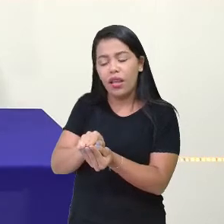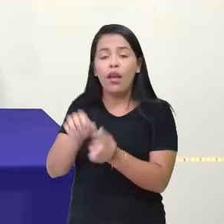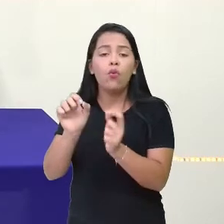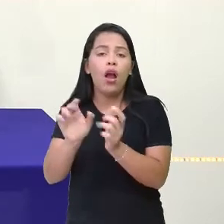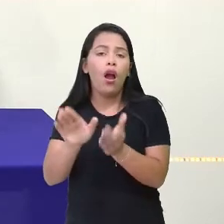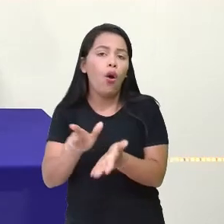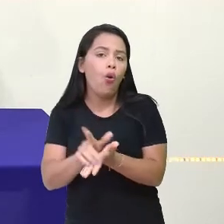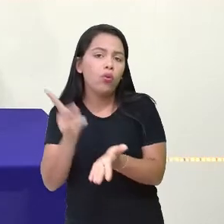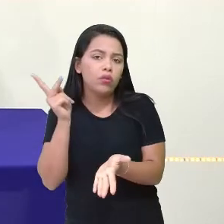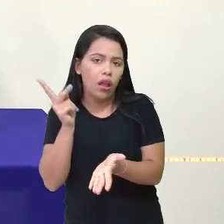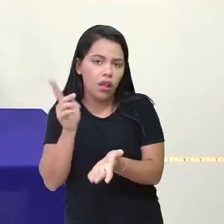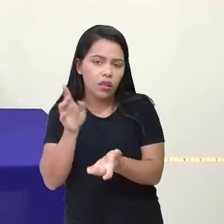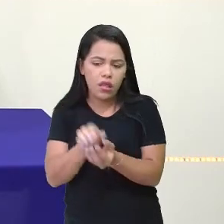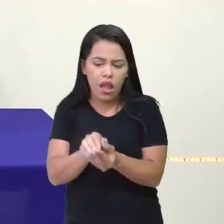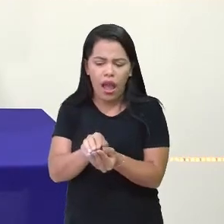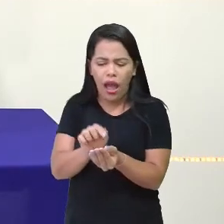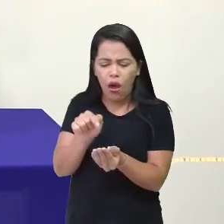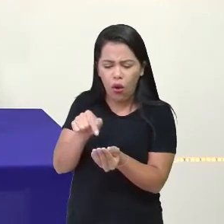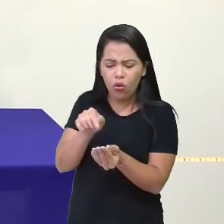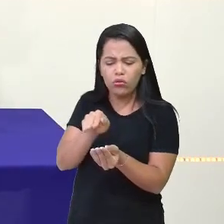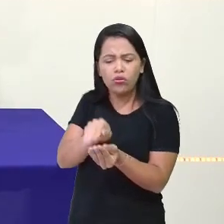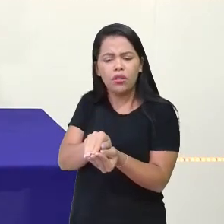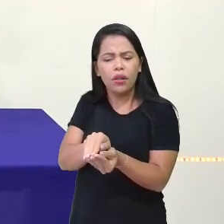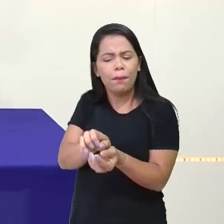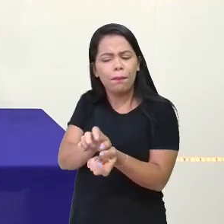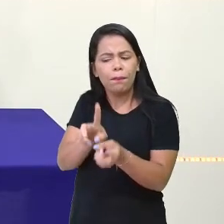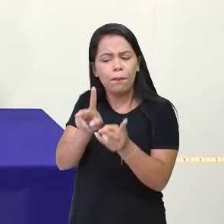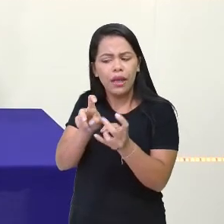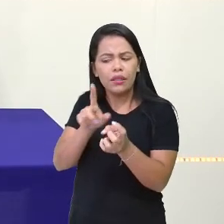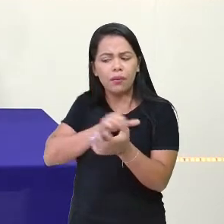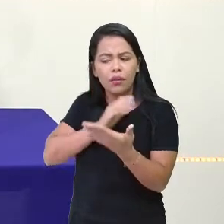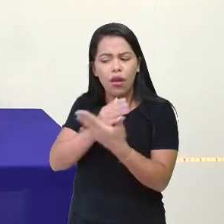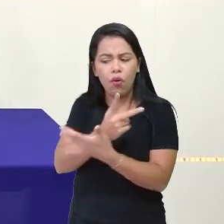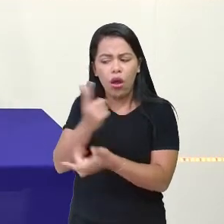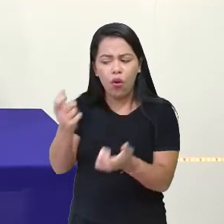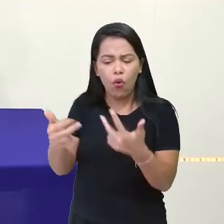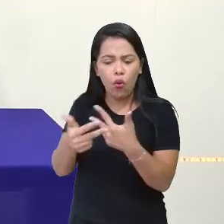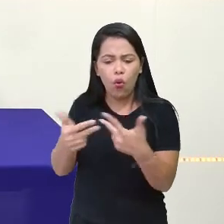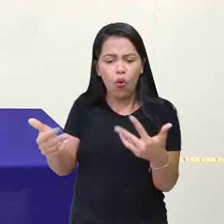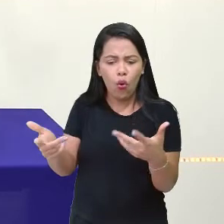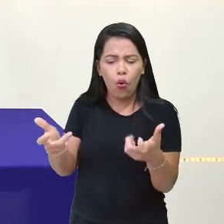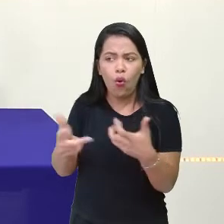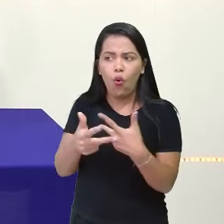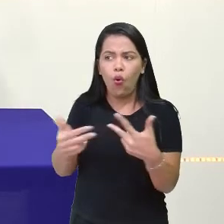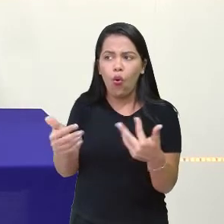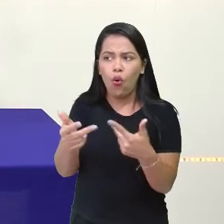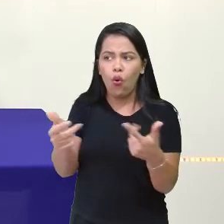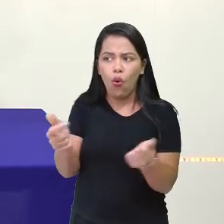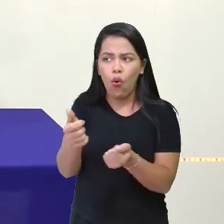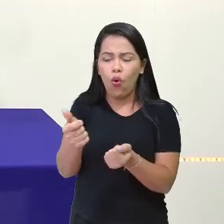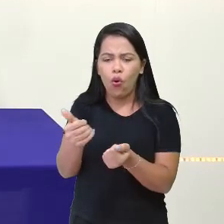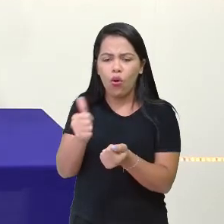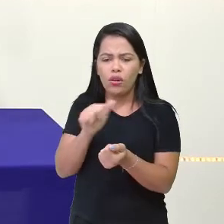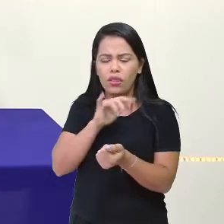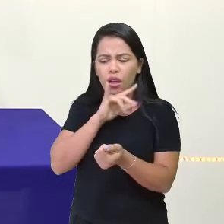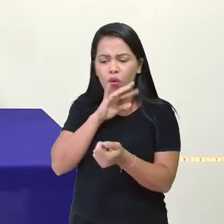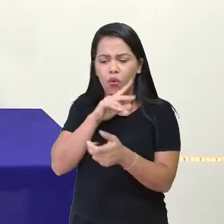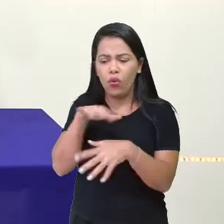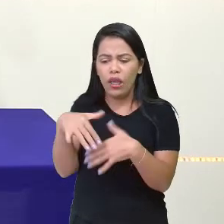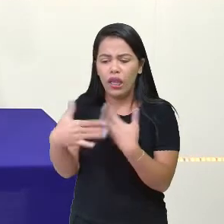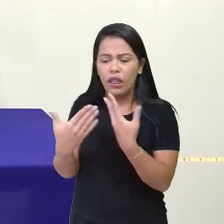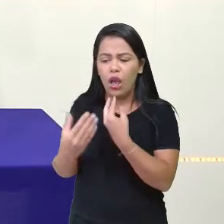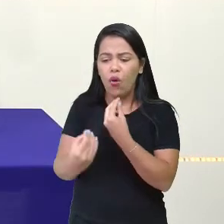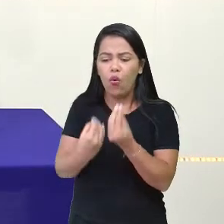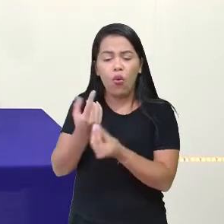acontece? A ostra reconhece que tem alguma coisa estranha e vai fazer de tudo, como ela não consegue expulsar, ela cria